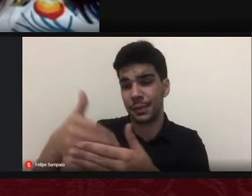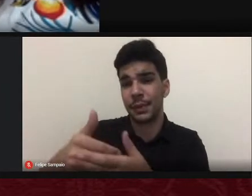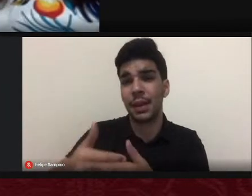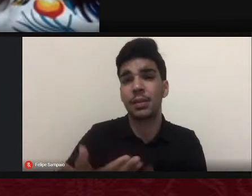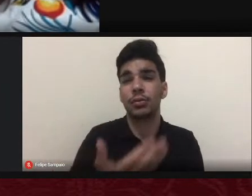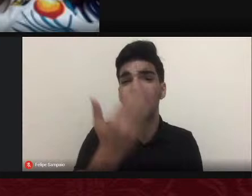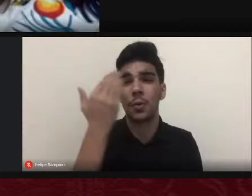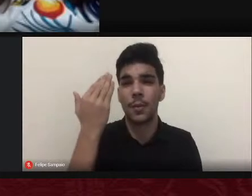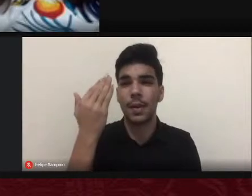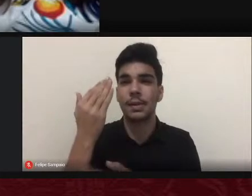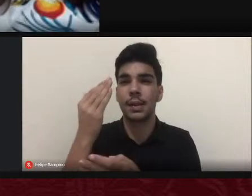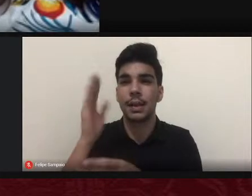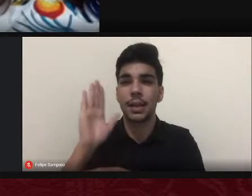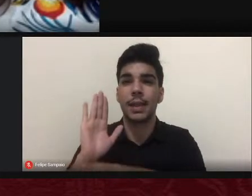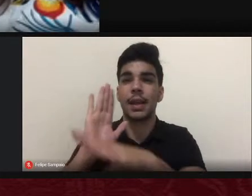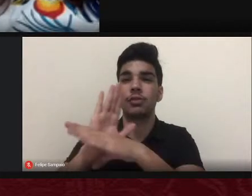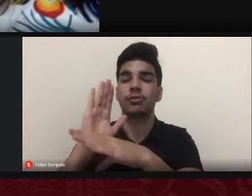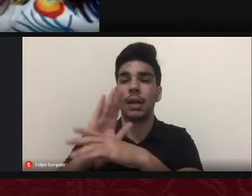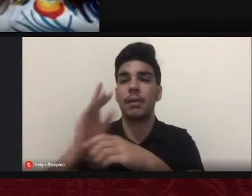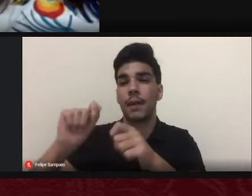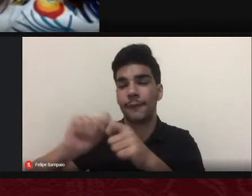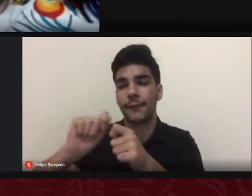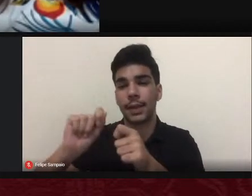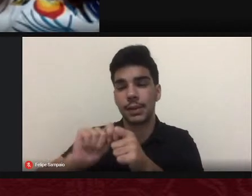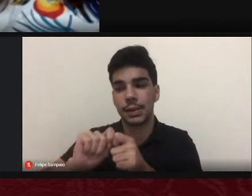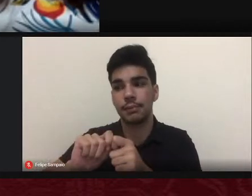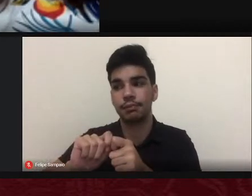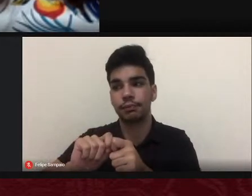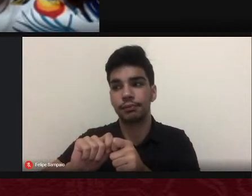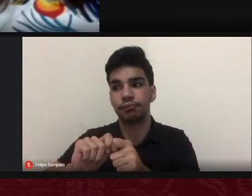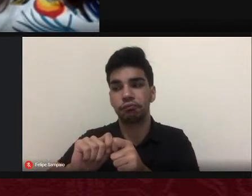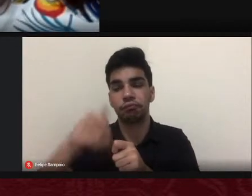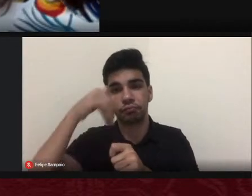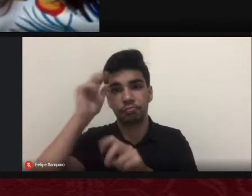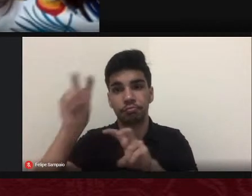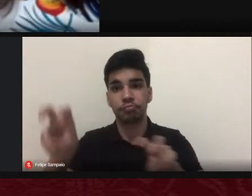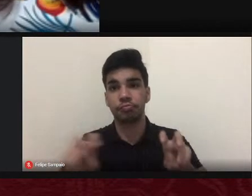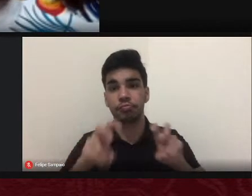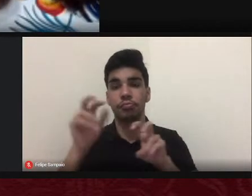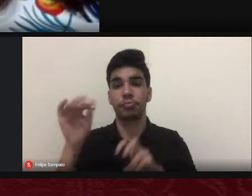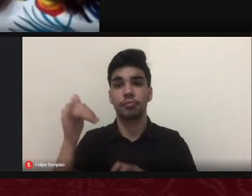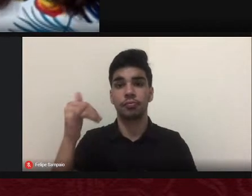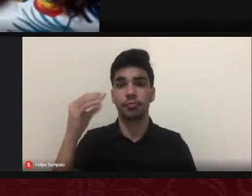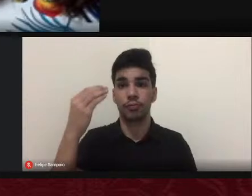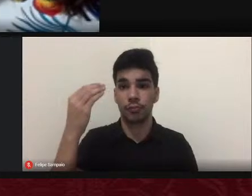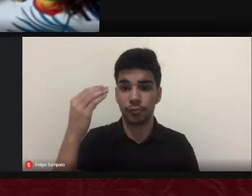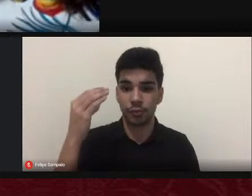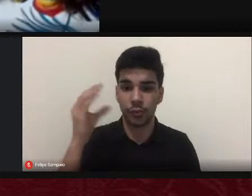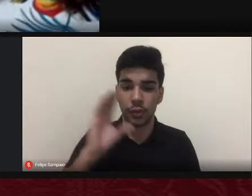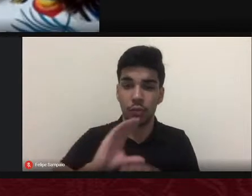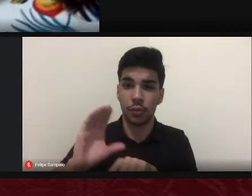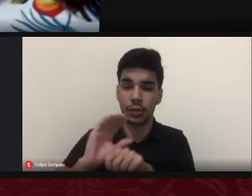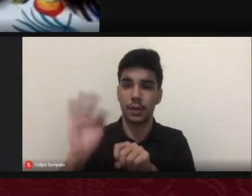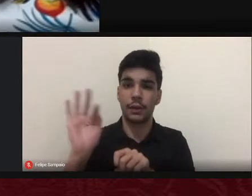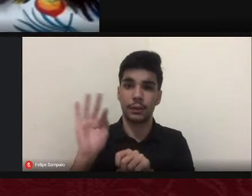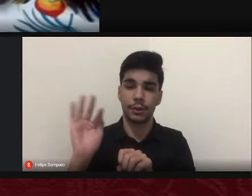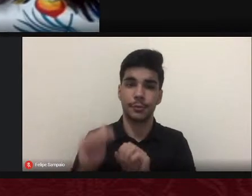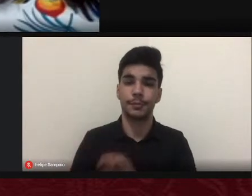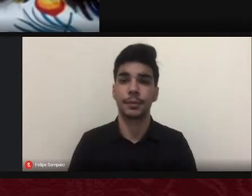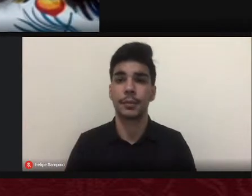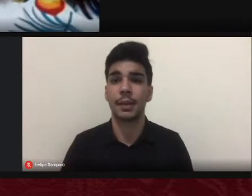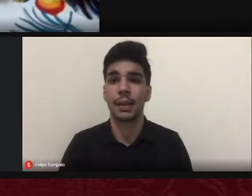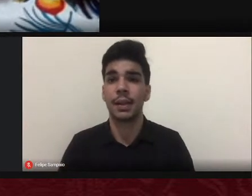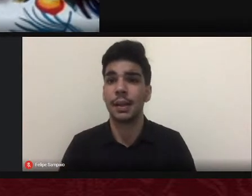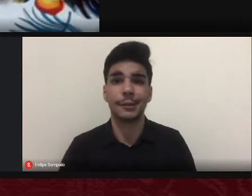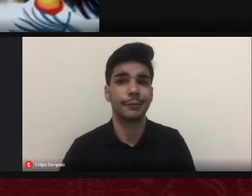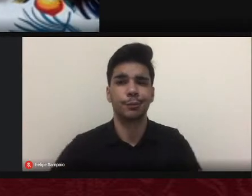o referido curso o professor Edgar revela que foi a partir desse momento que